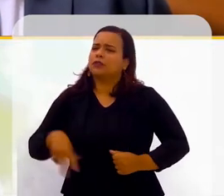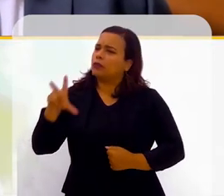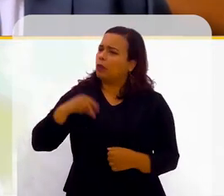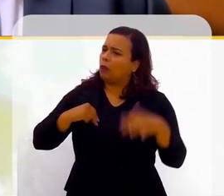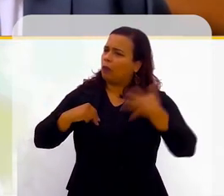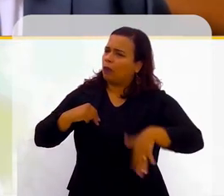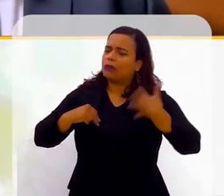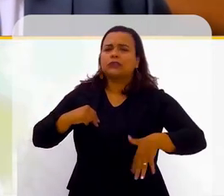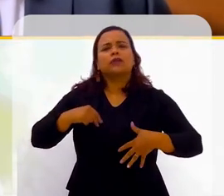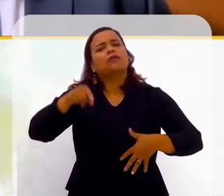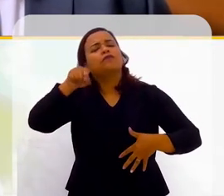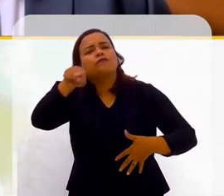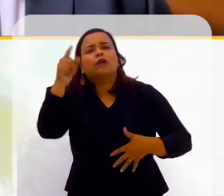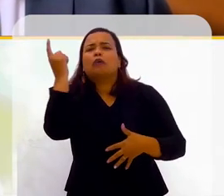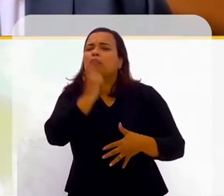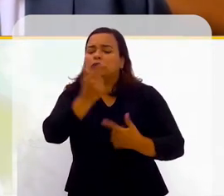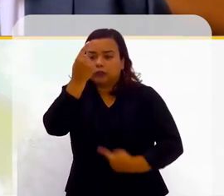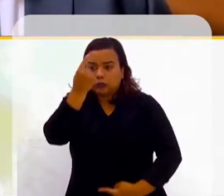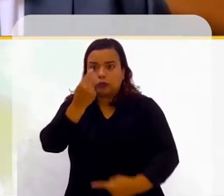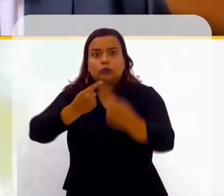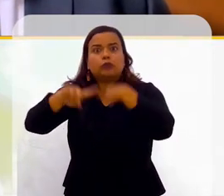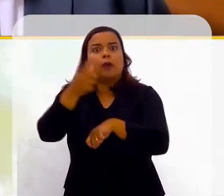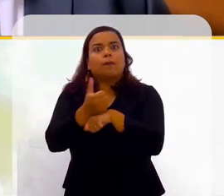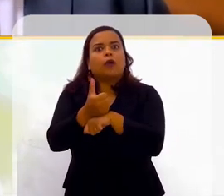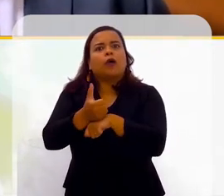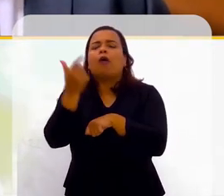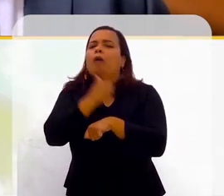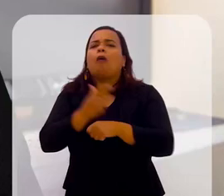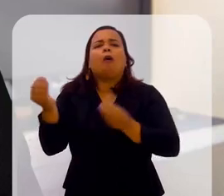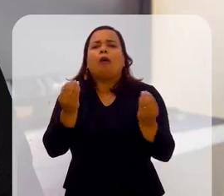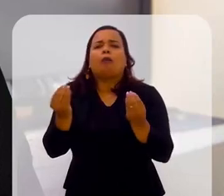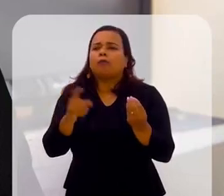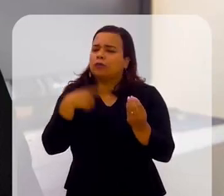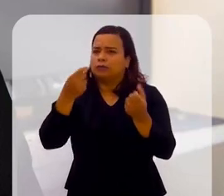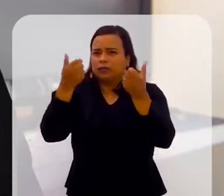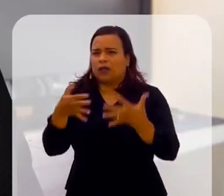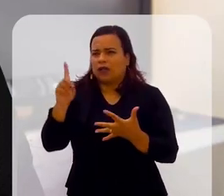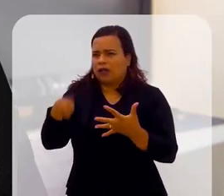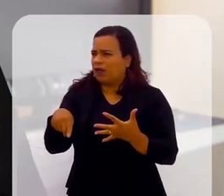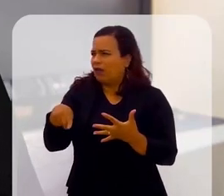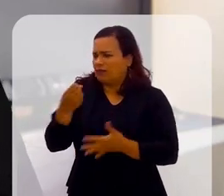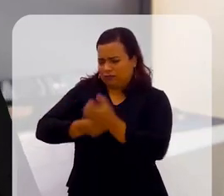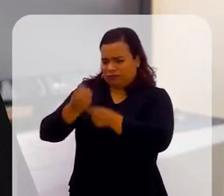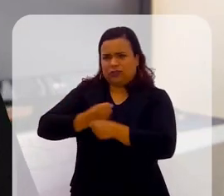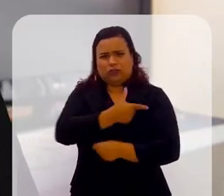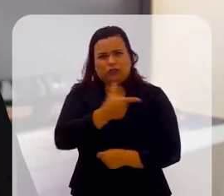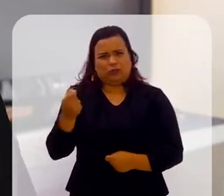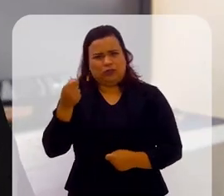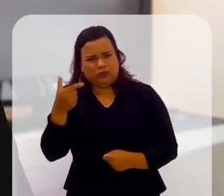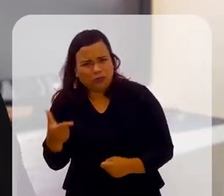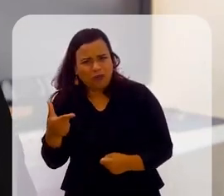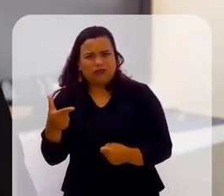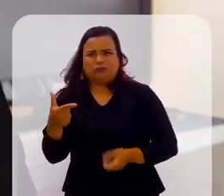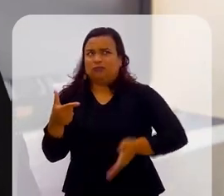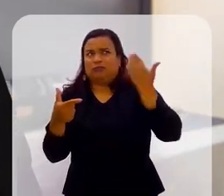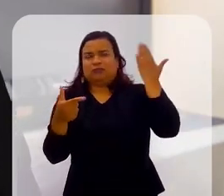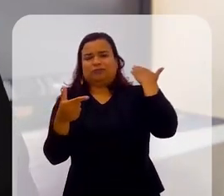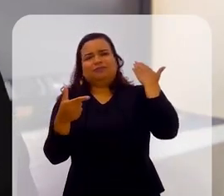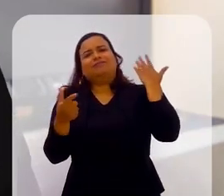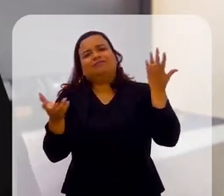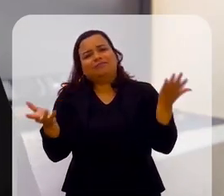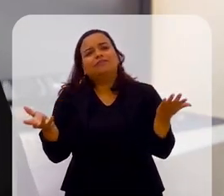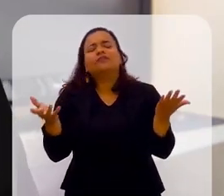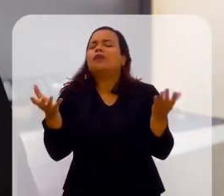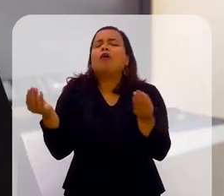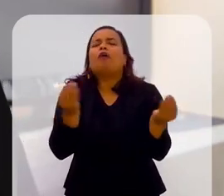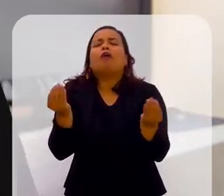Nossa! E como é que você chegou ao sucesso profissional? Poxa, a gente está falando ali de 2002, ontem. De que